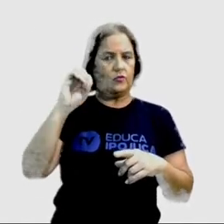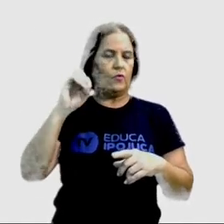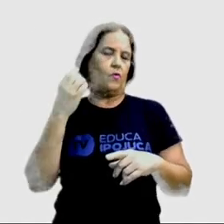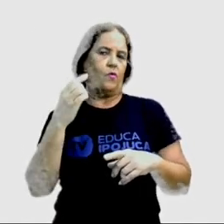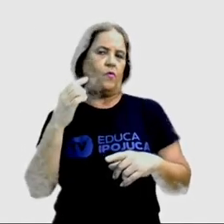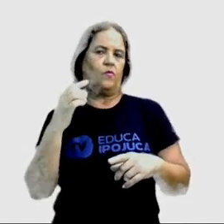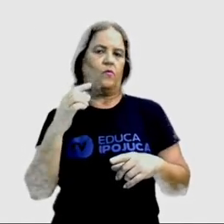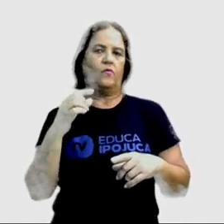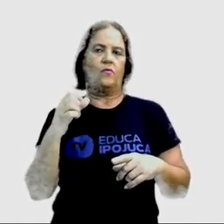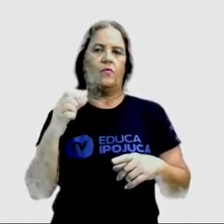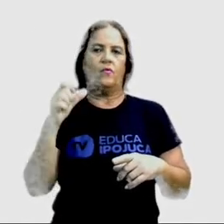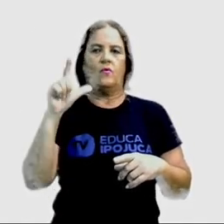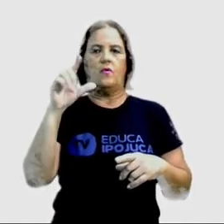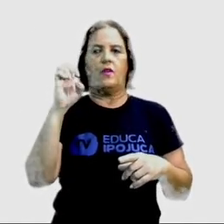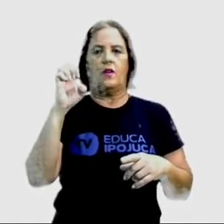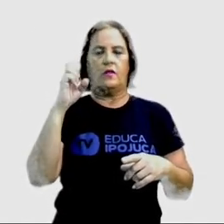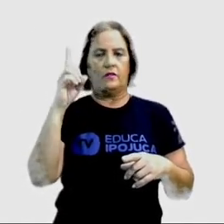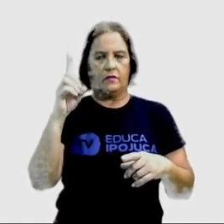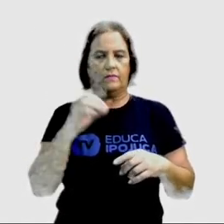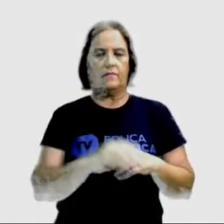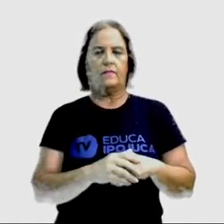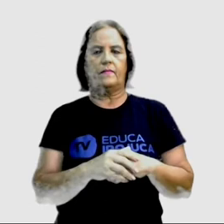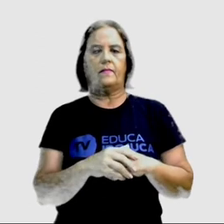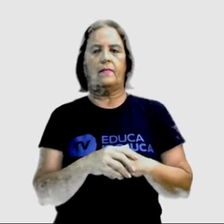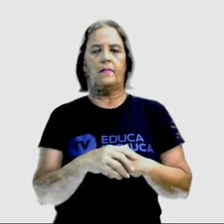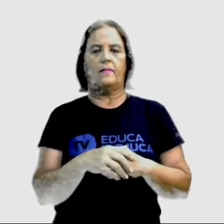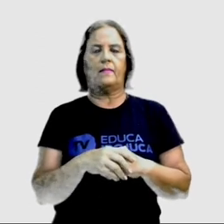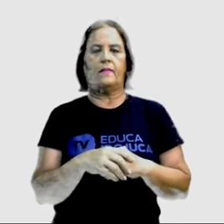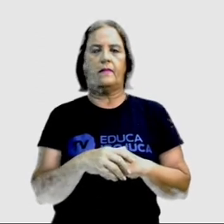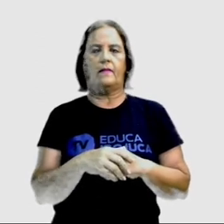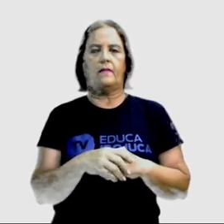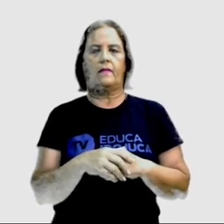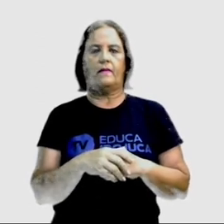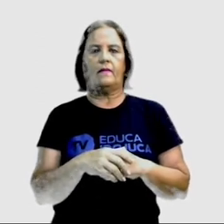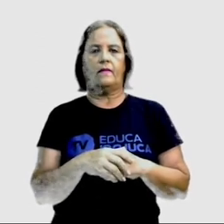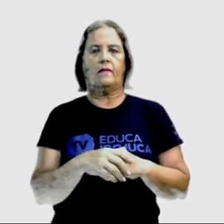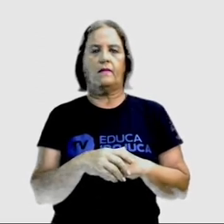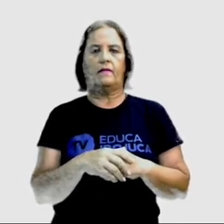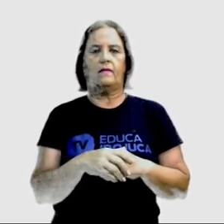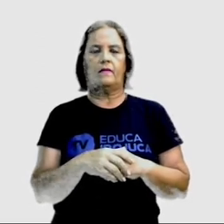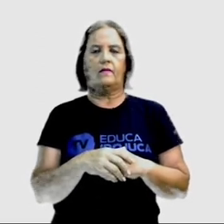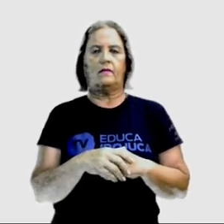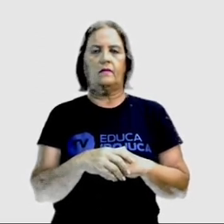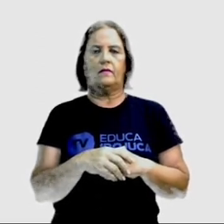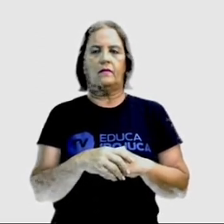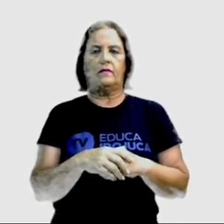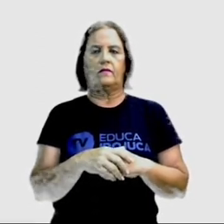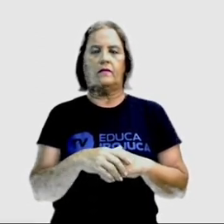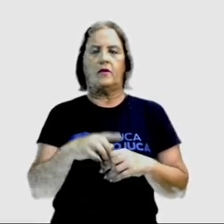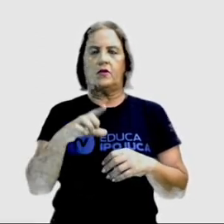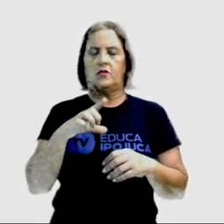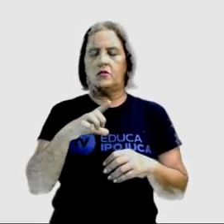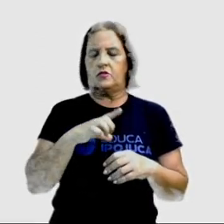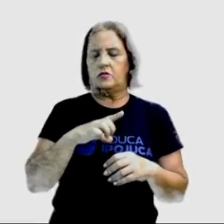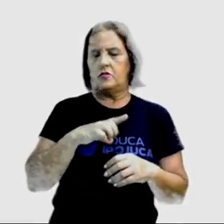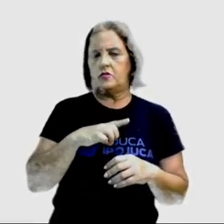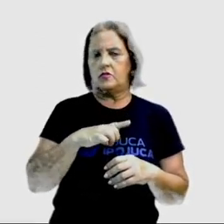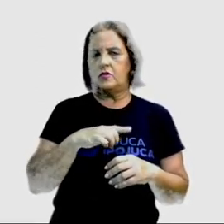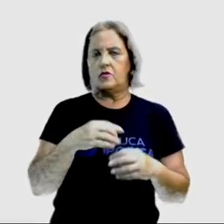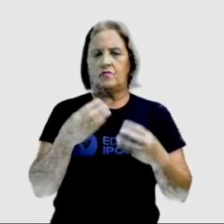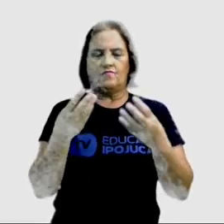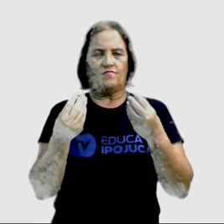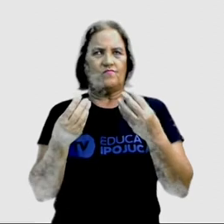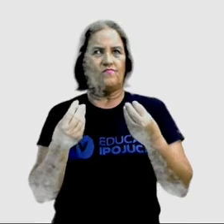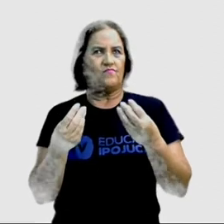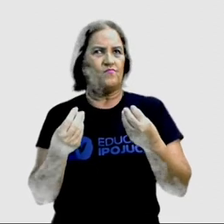There's so much light outside. I'm kind of a photophobic today. Tem muita luz lá fora e eu